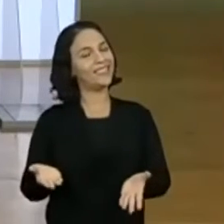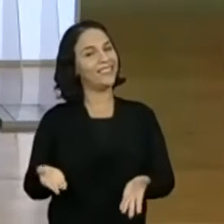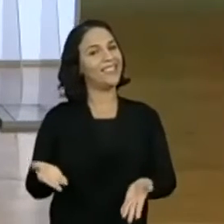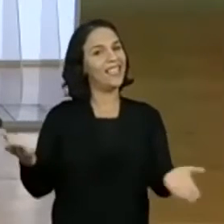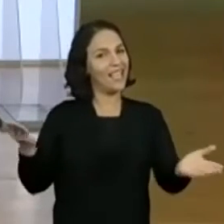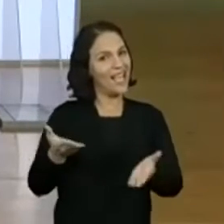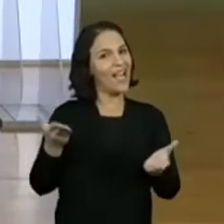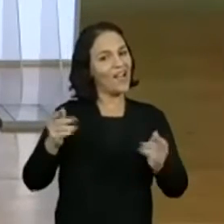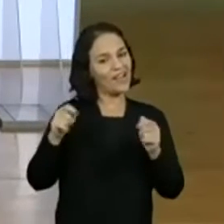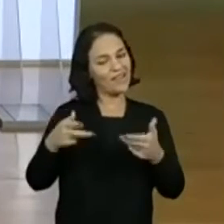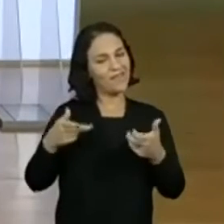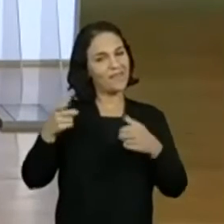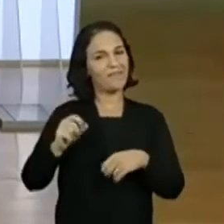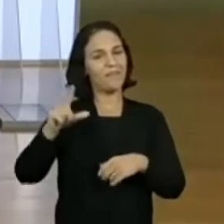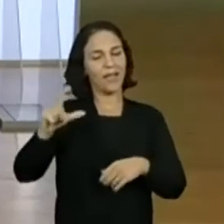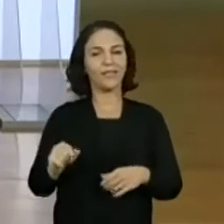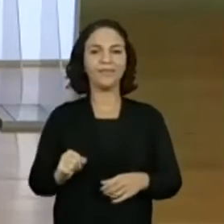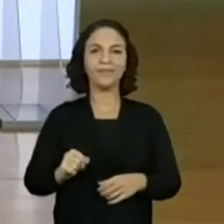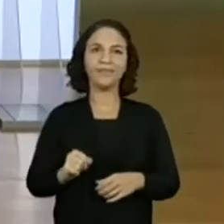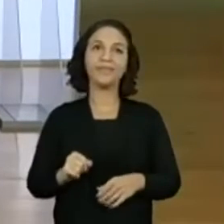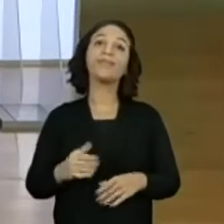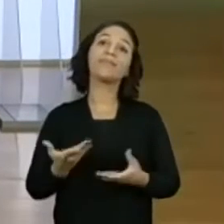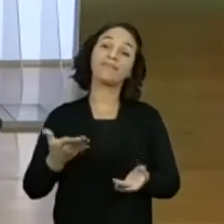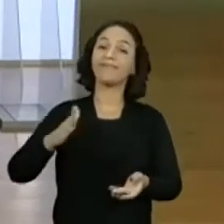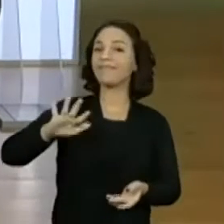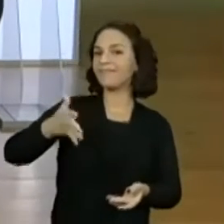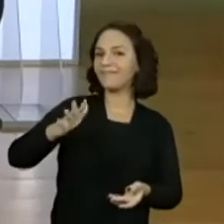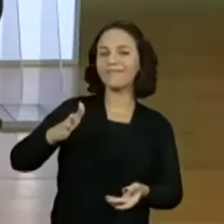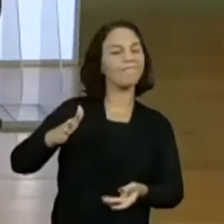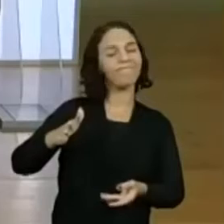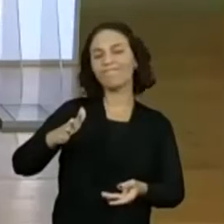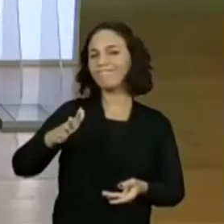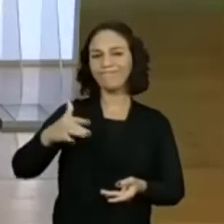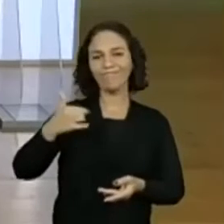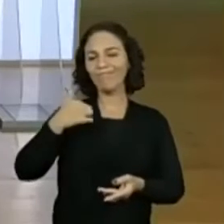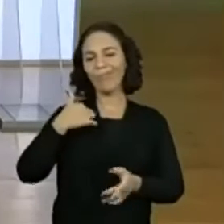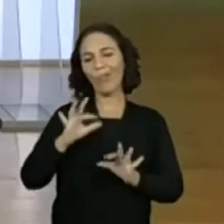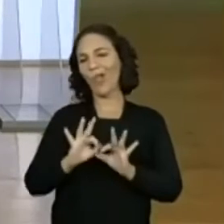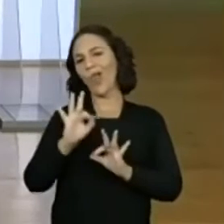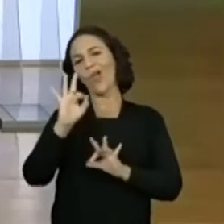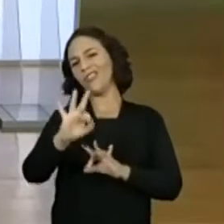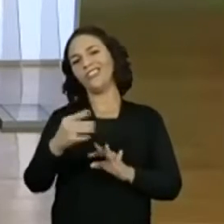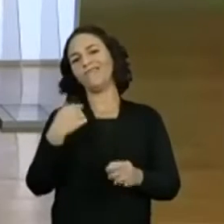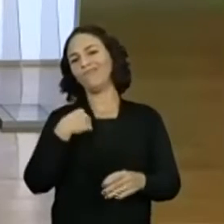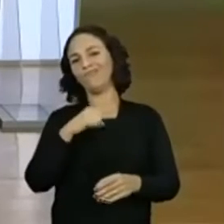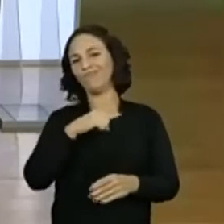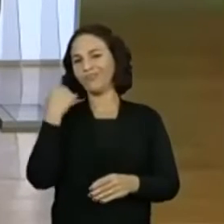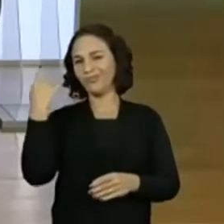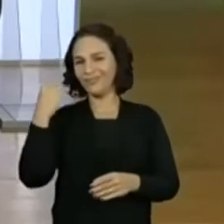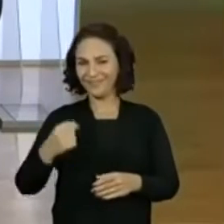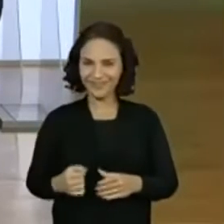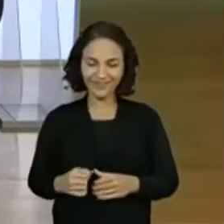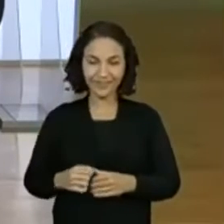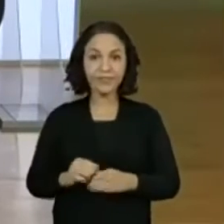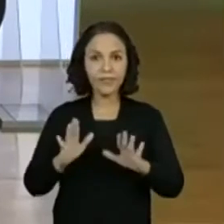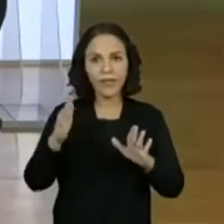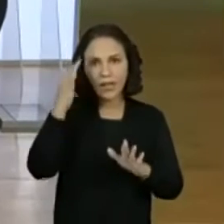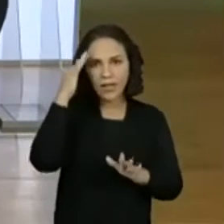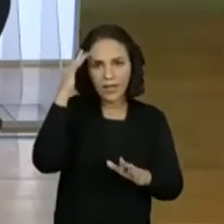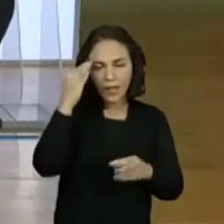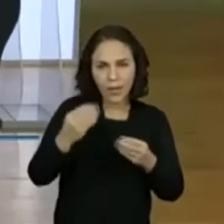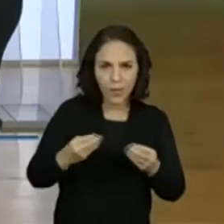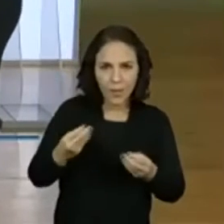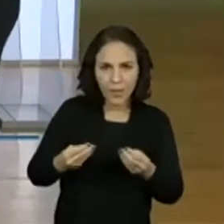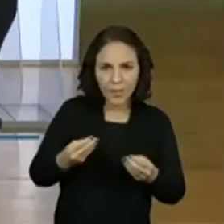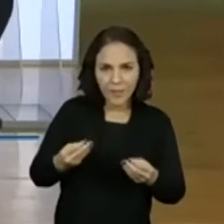agora que 20. Então, foi uma estimativa e não foi nada aproximada, hein, professora? Não. Então, vocês já entenderam como é a